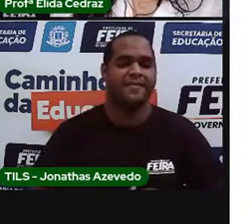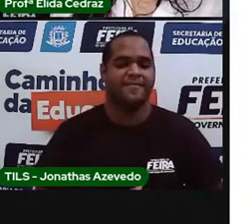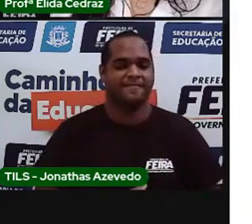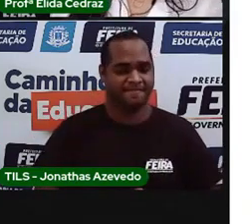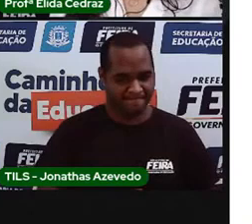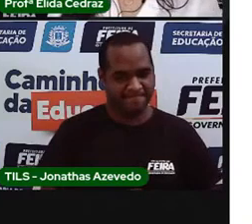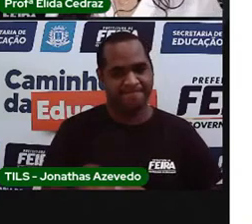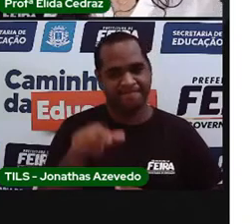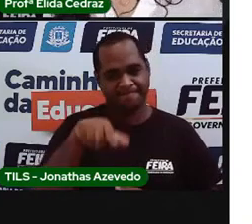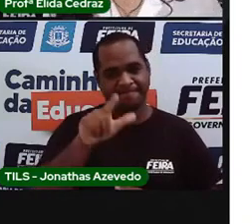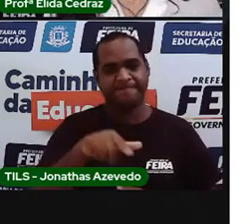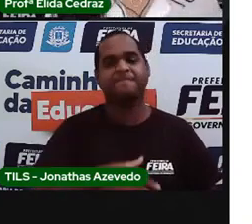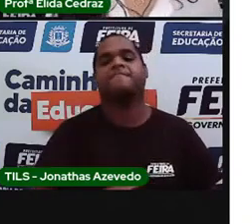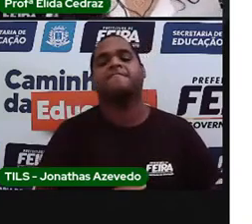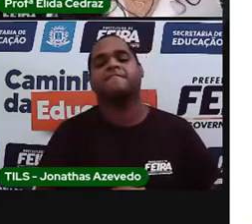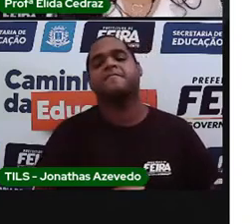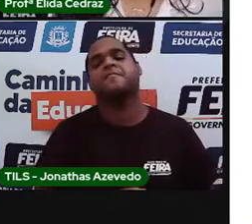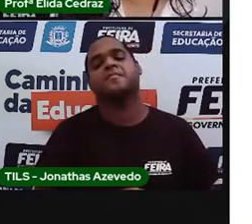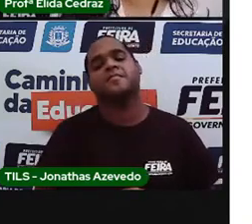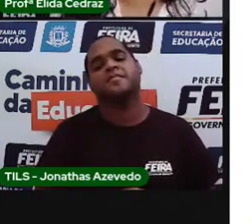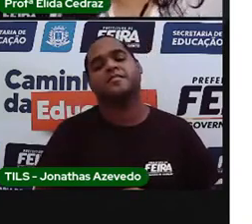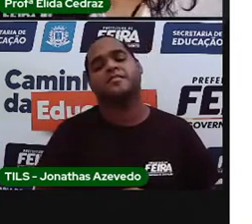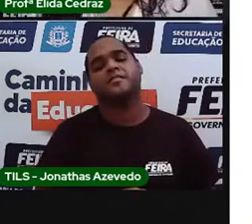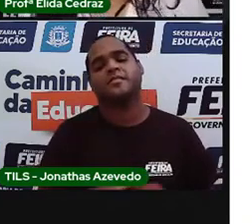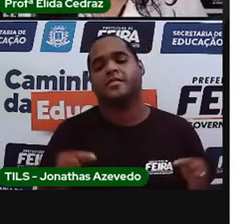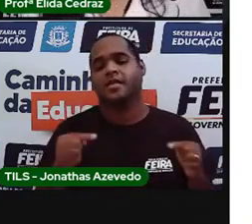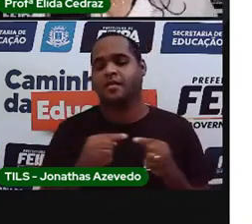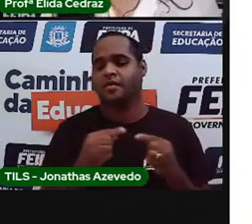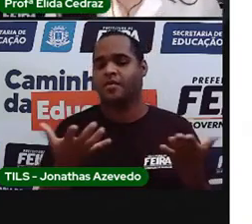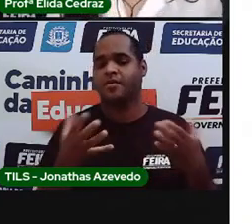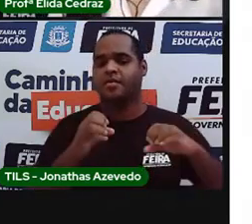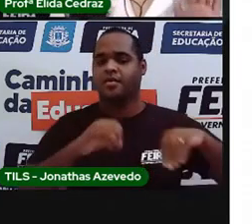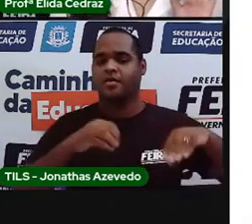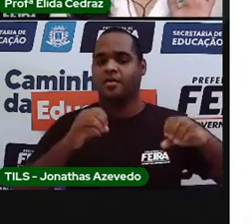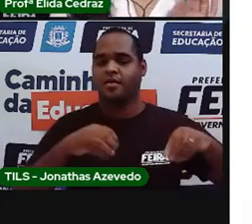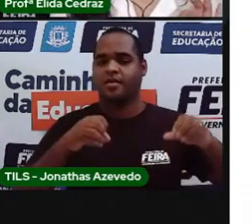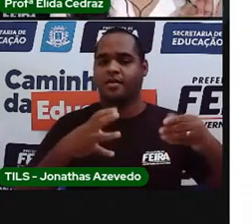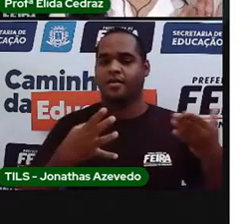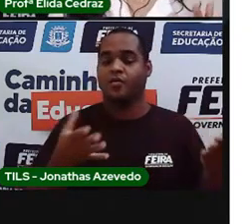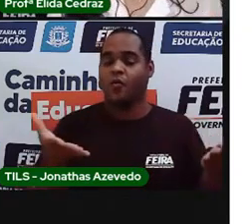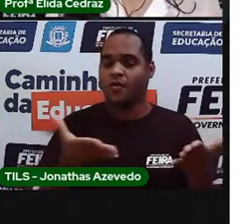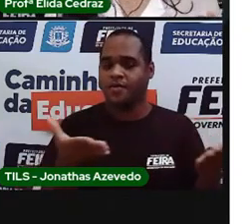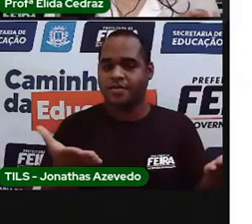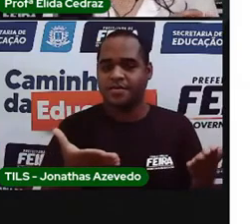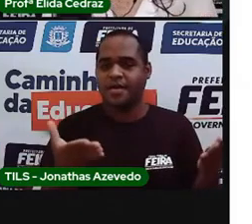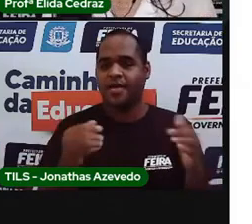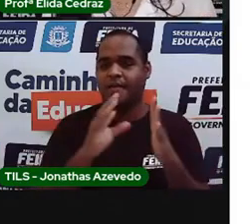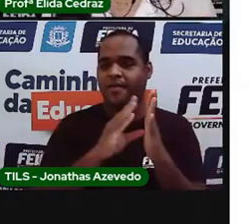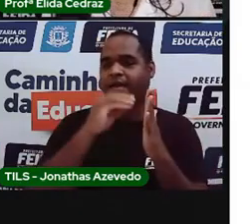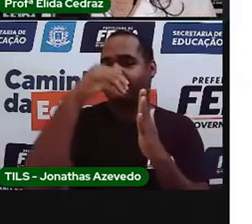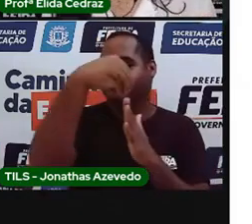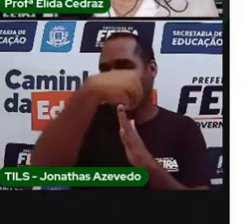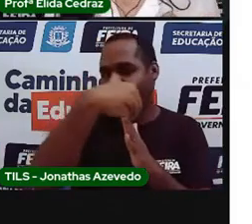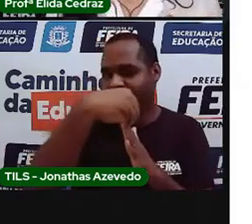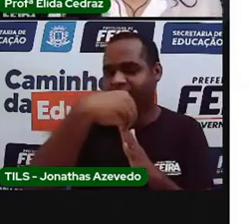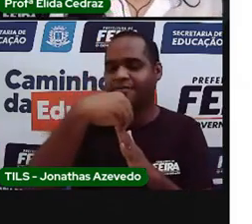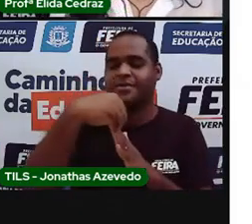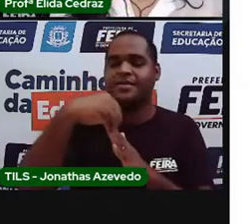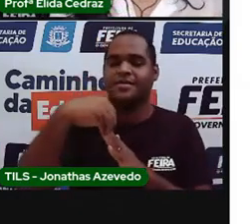Isso mesmo. A nossa aula de hoje está na data de número